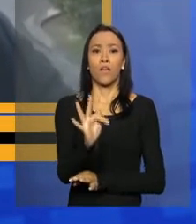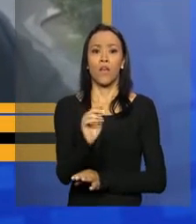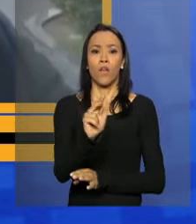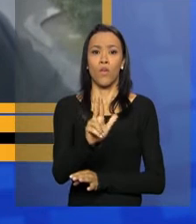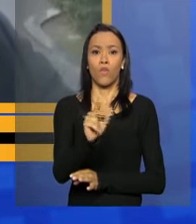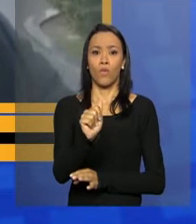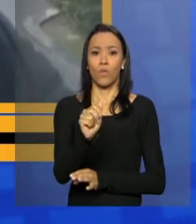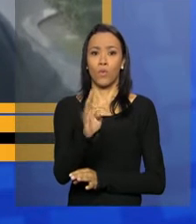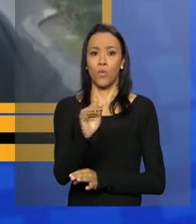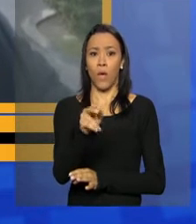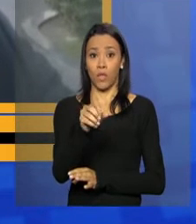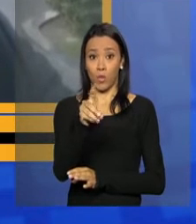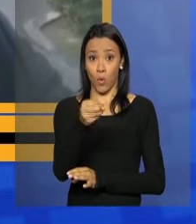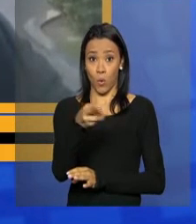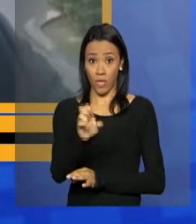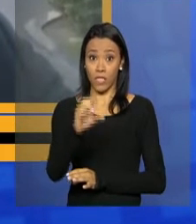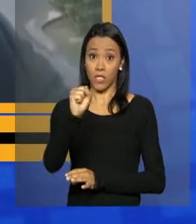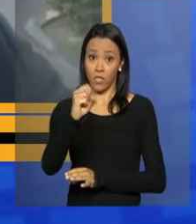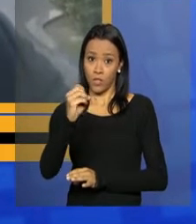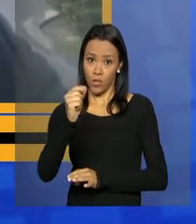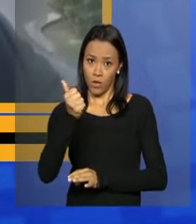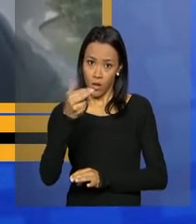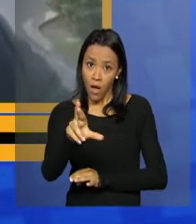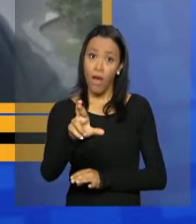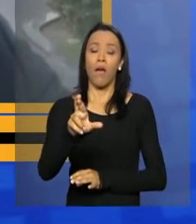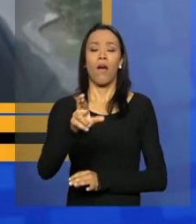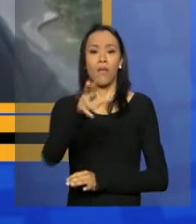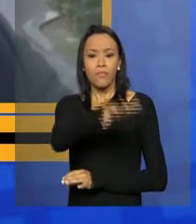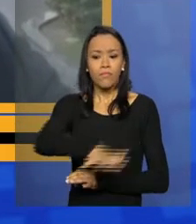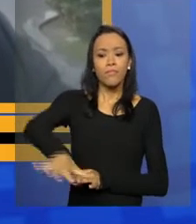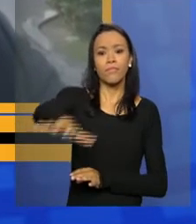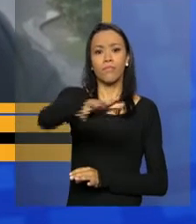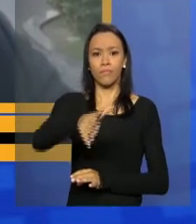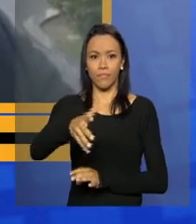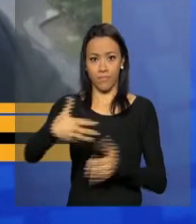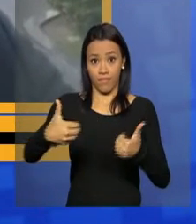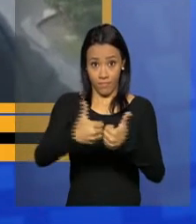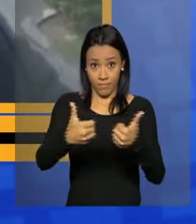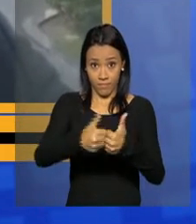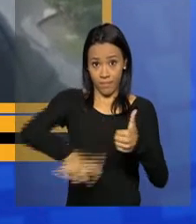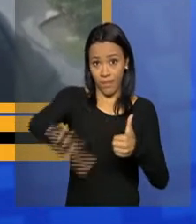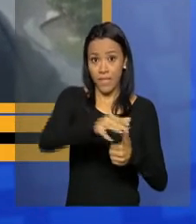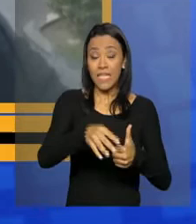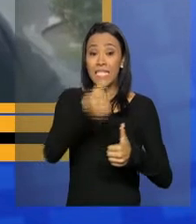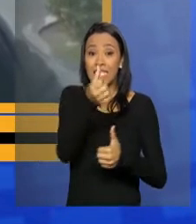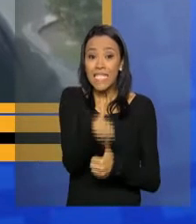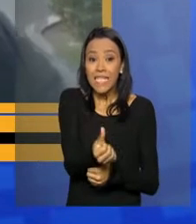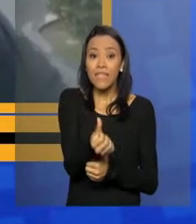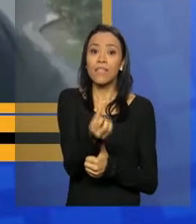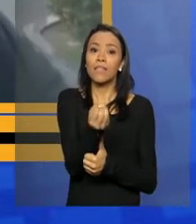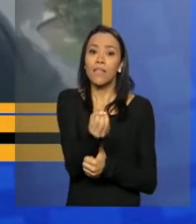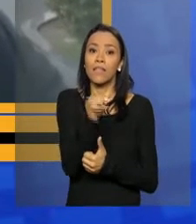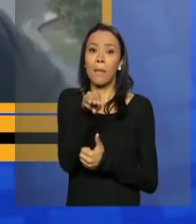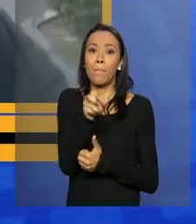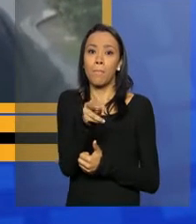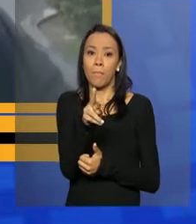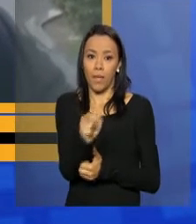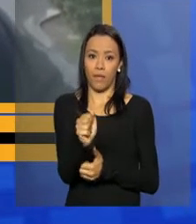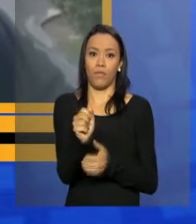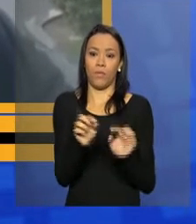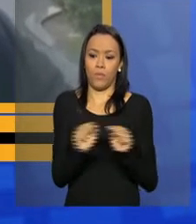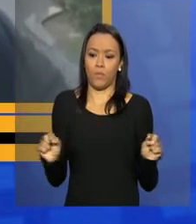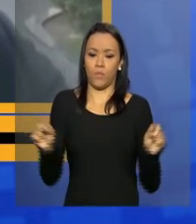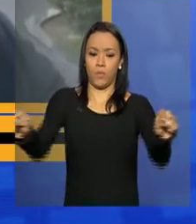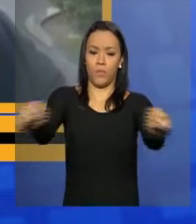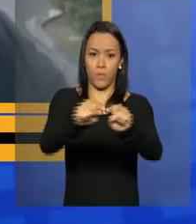numa composição sob o lago da usina de 60 metros quadrados. Na semana que vem, a